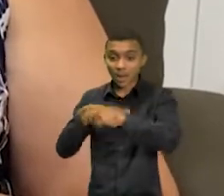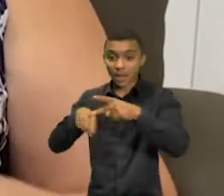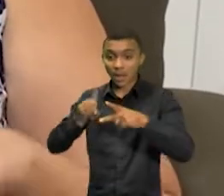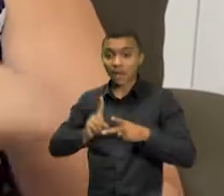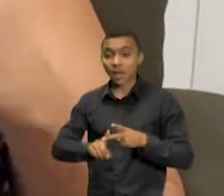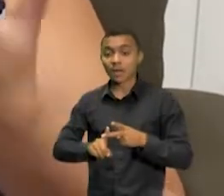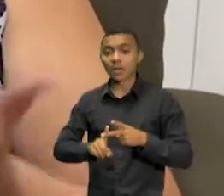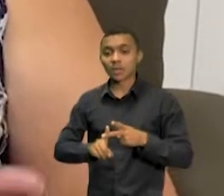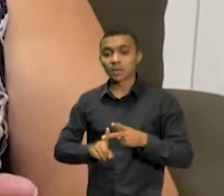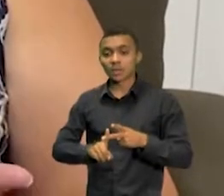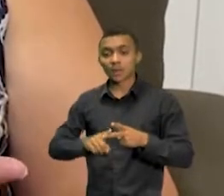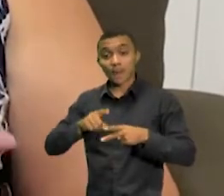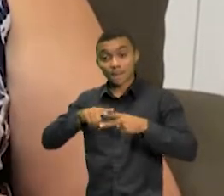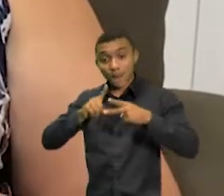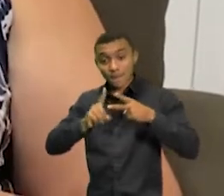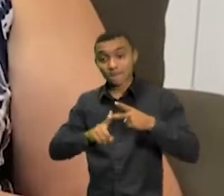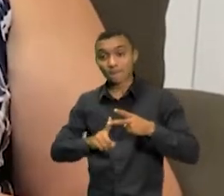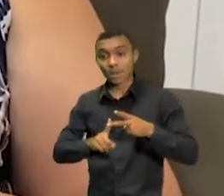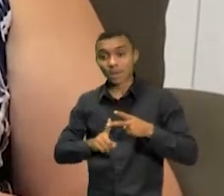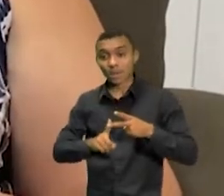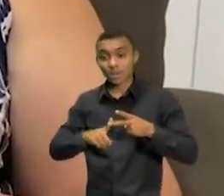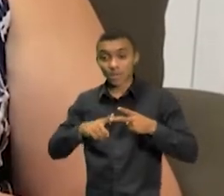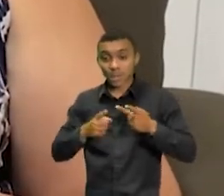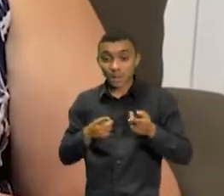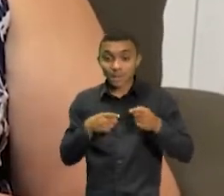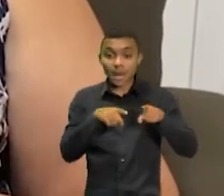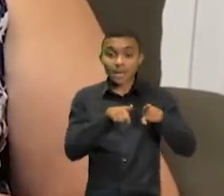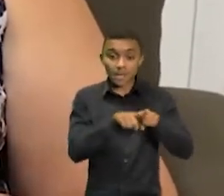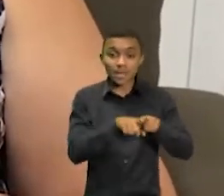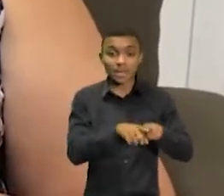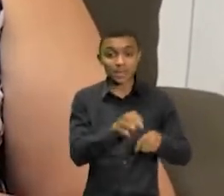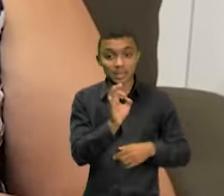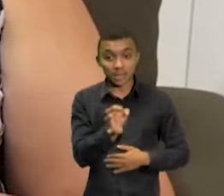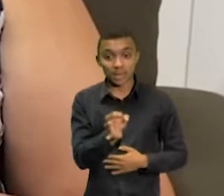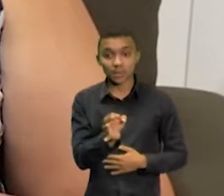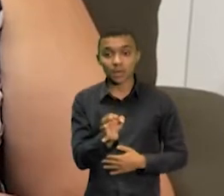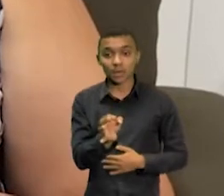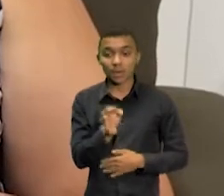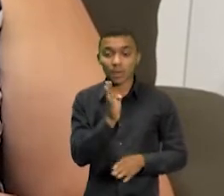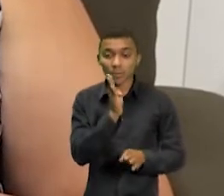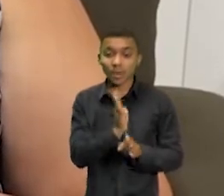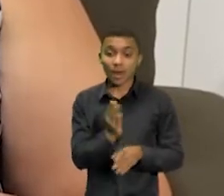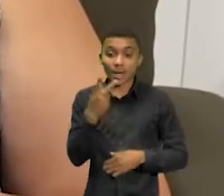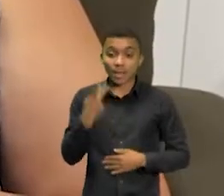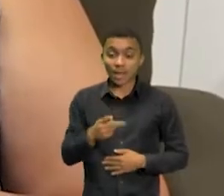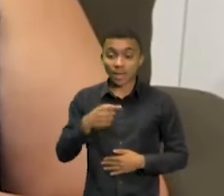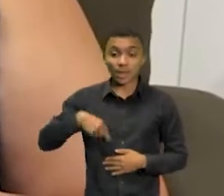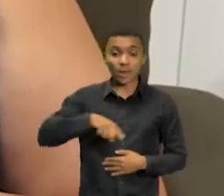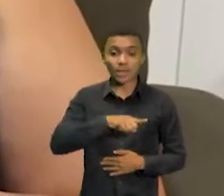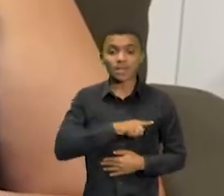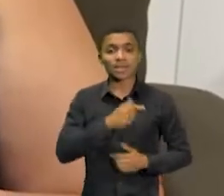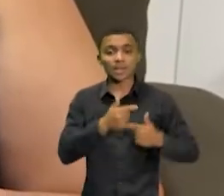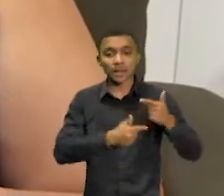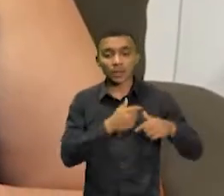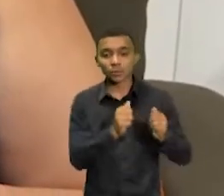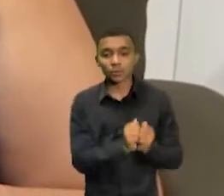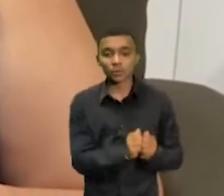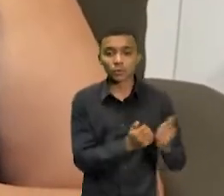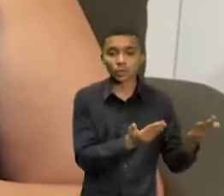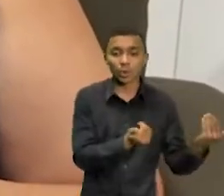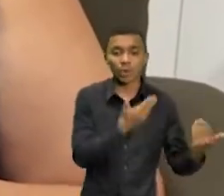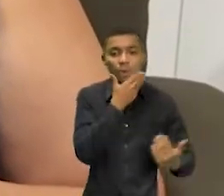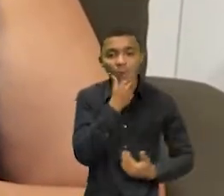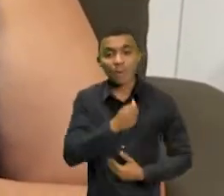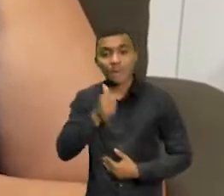como serão as práticas do SEDECA, que visem, no nosso atendimento com meninos e meninas, seja na comunidade,